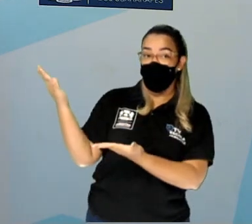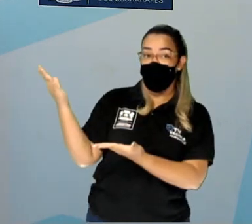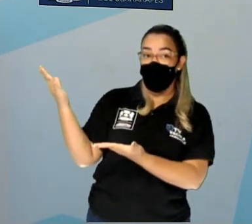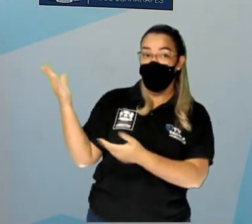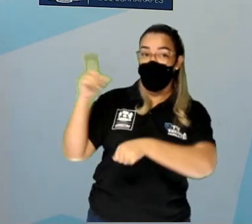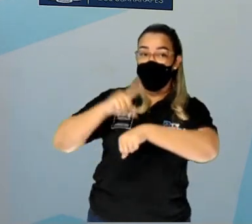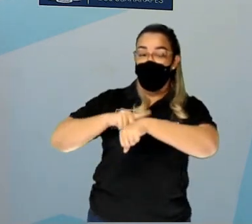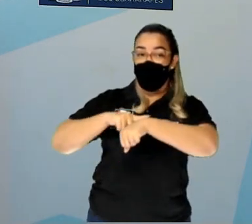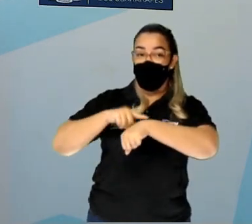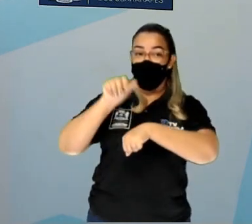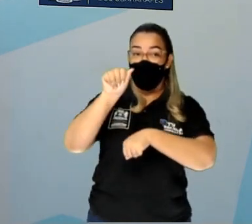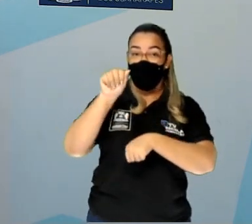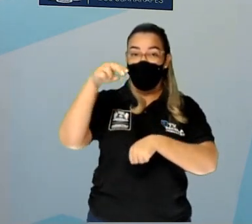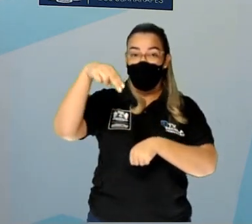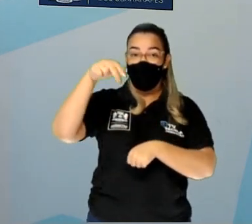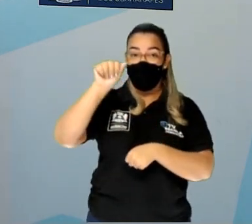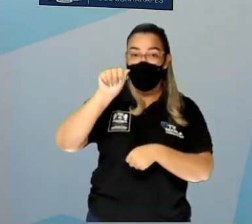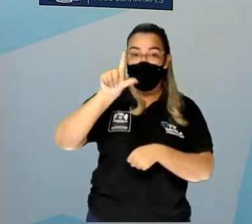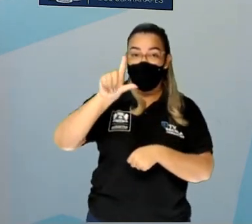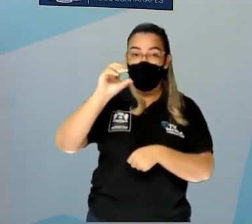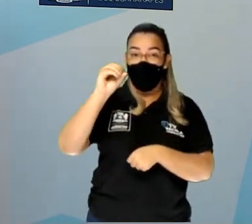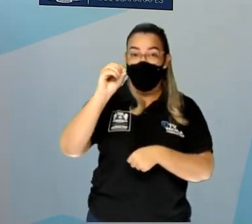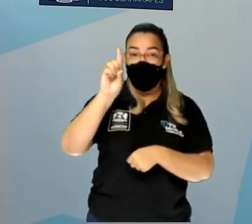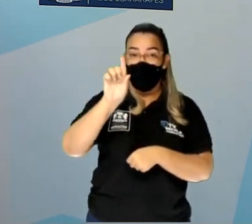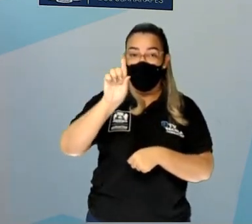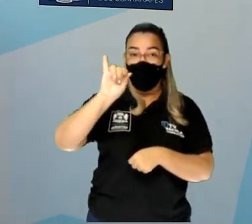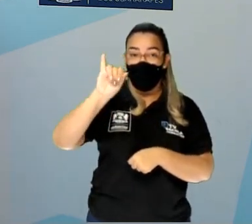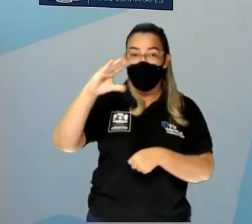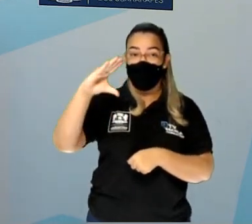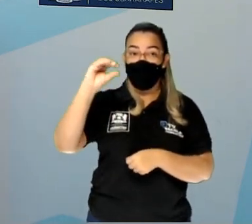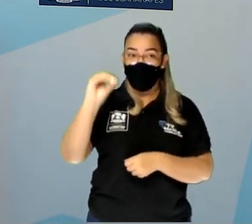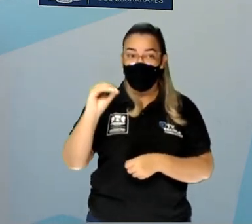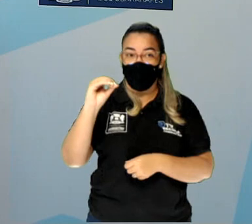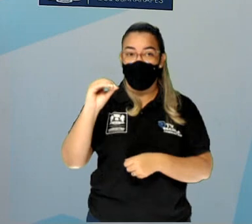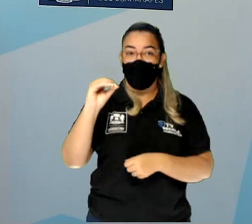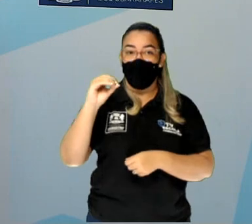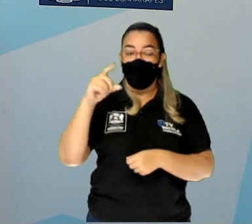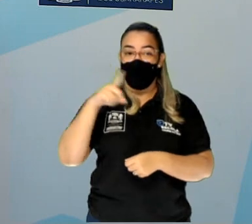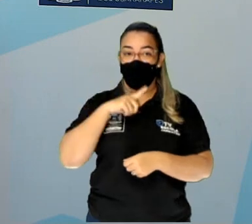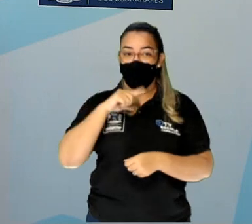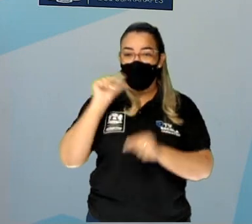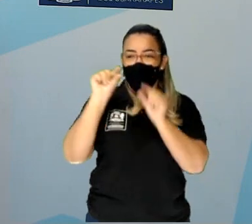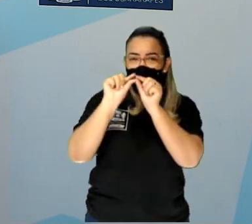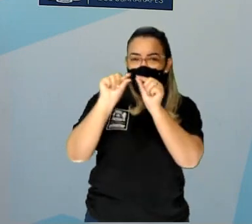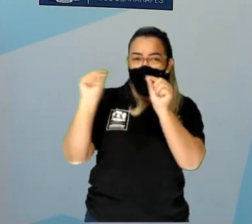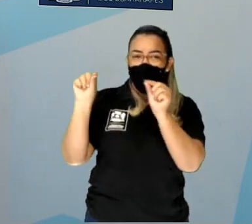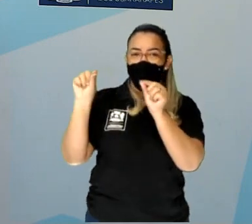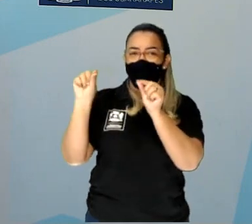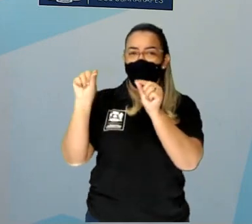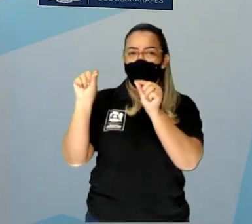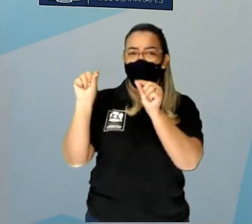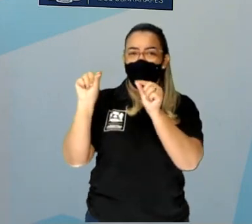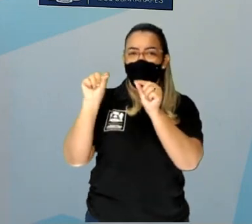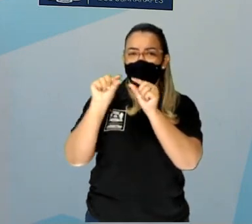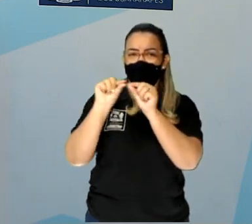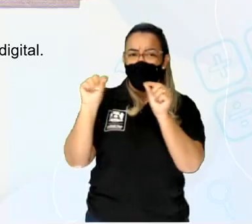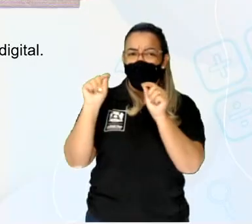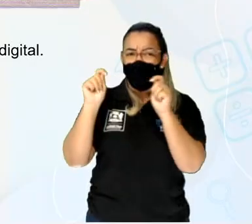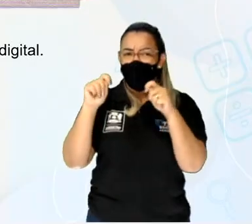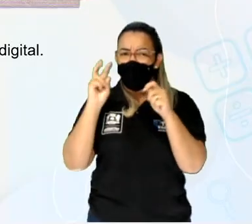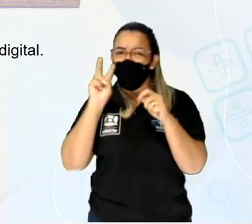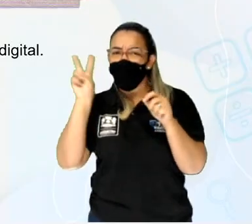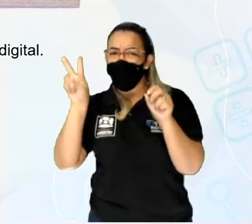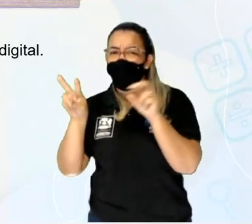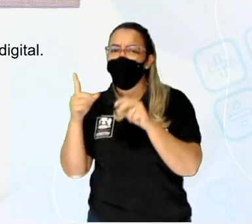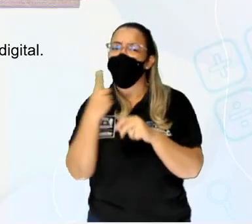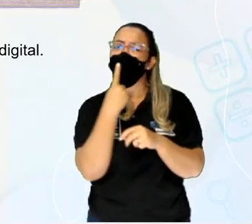vejam que ele tem três ponteiros, tá? O ponteiro fininho, e se der para ver, ele está